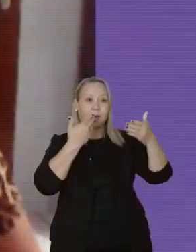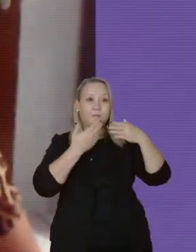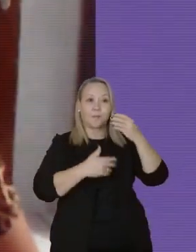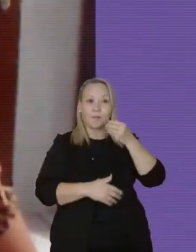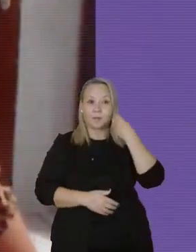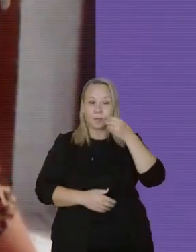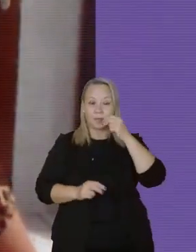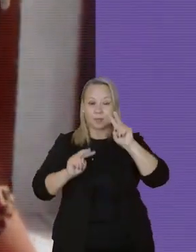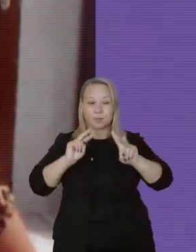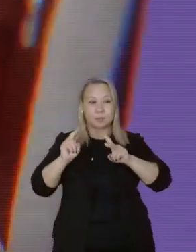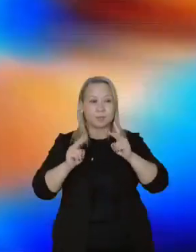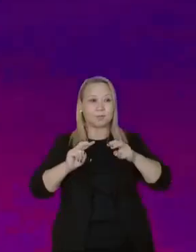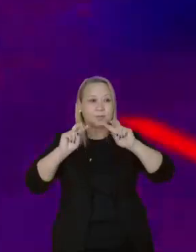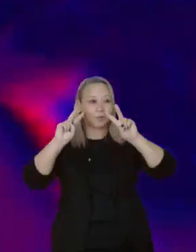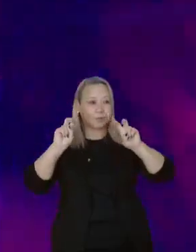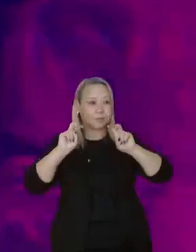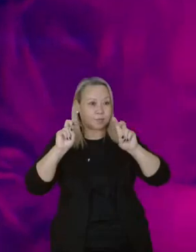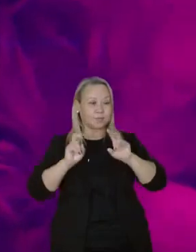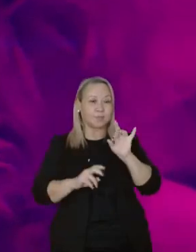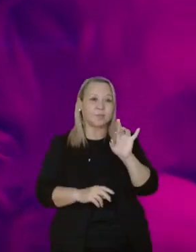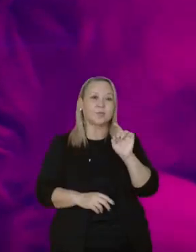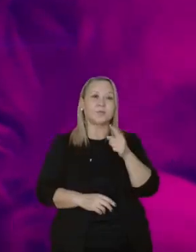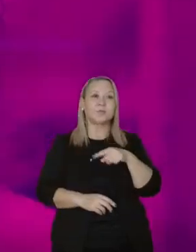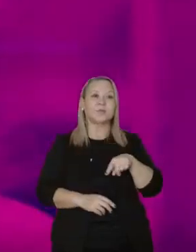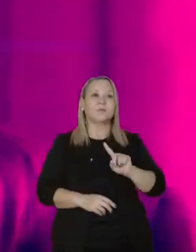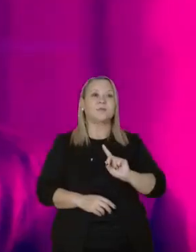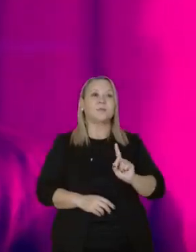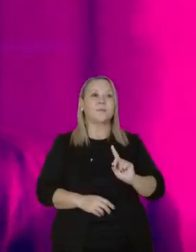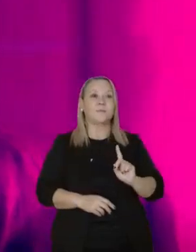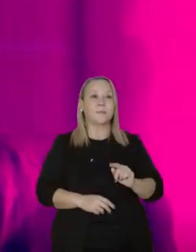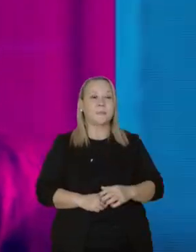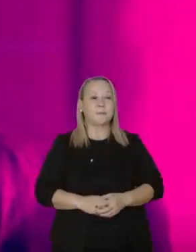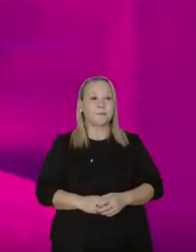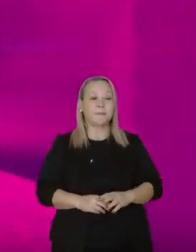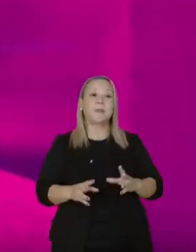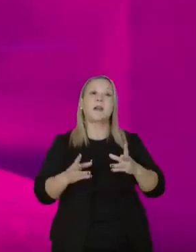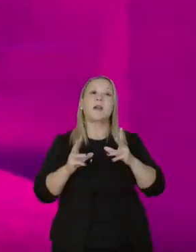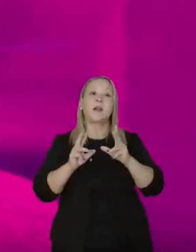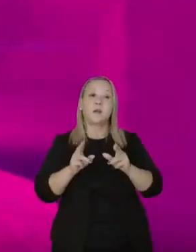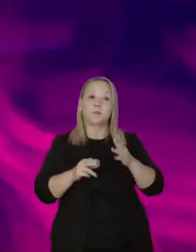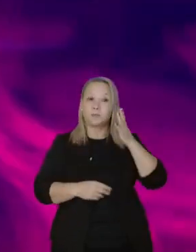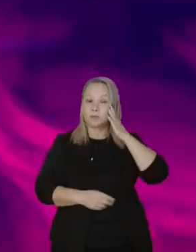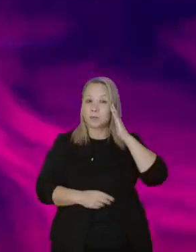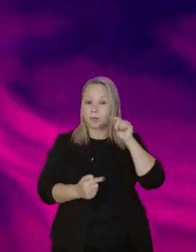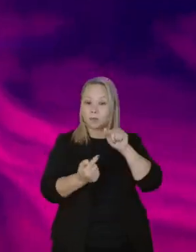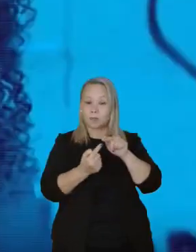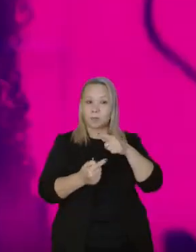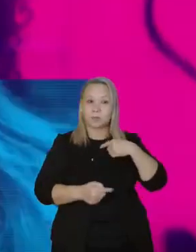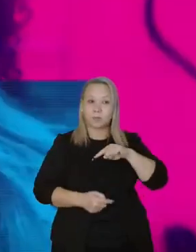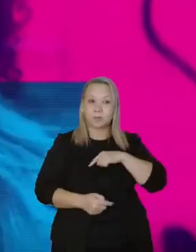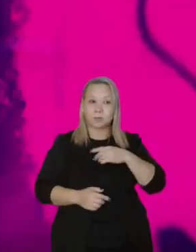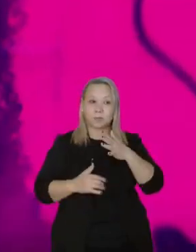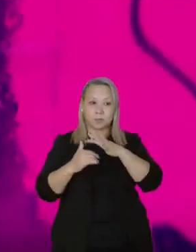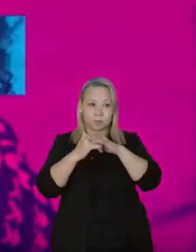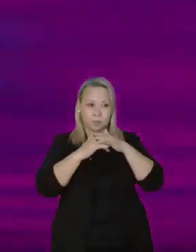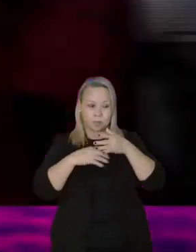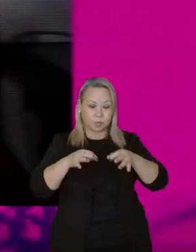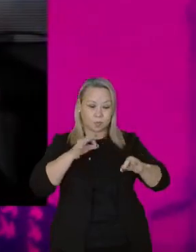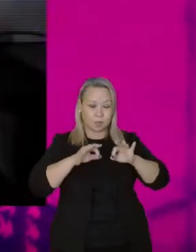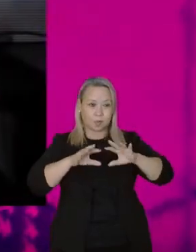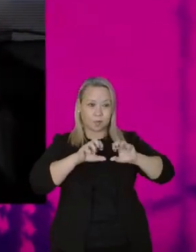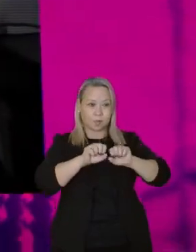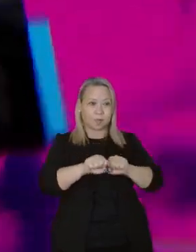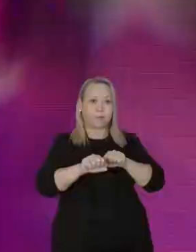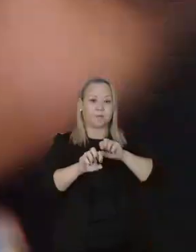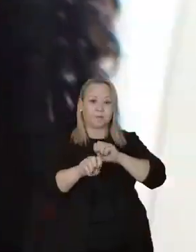sobre o assunto. Mas não é só isso. Como você já sabe, objetivo do nosso programa é preparar e formar mulheres